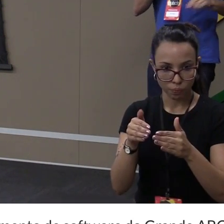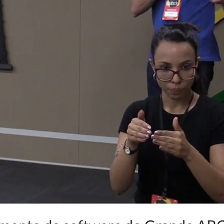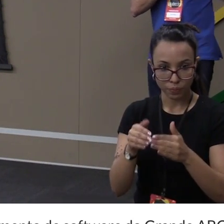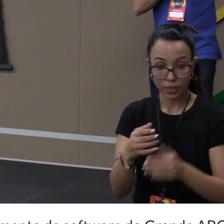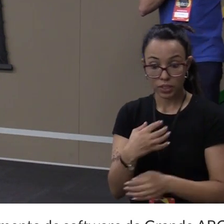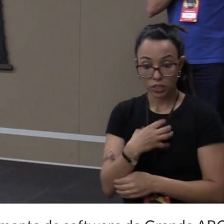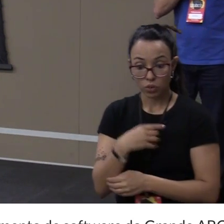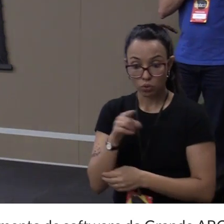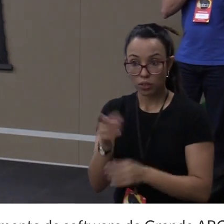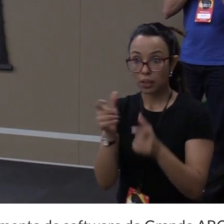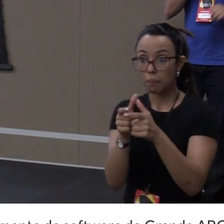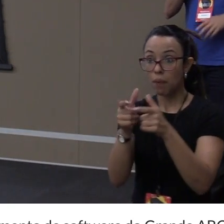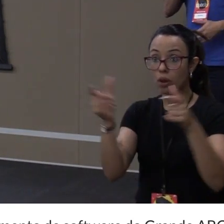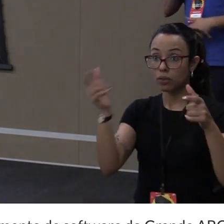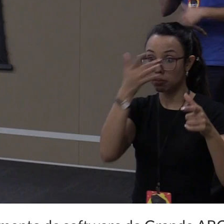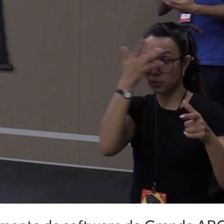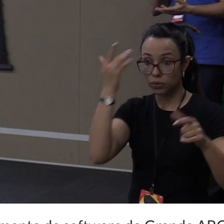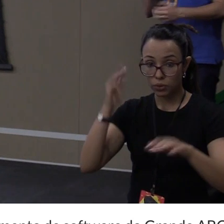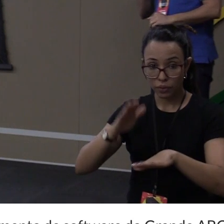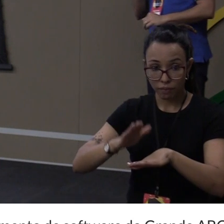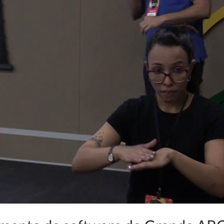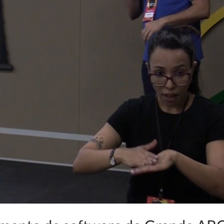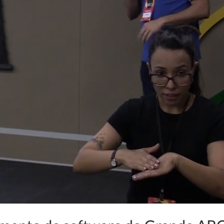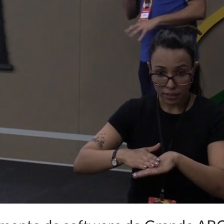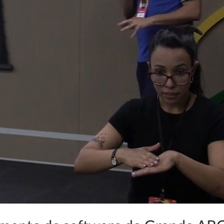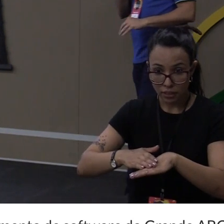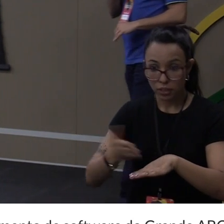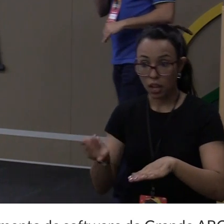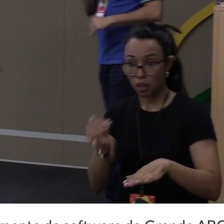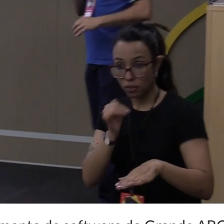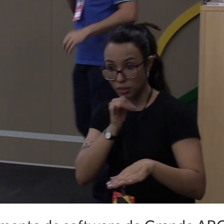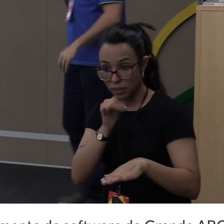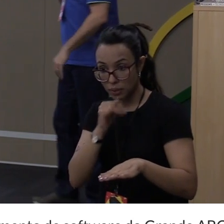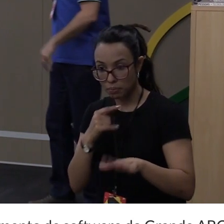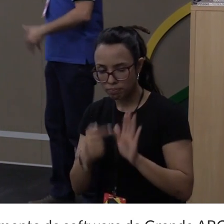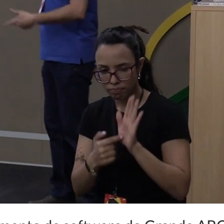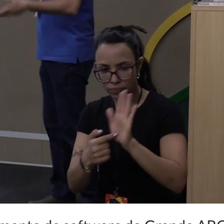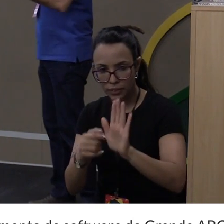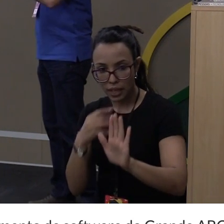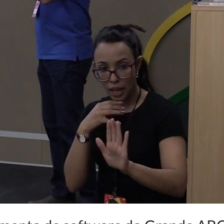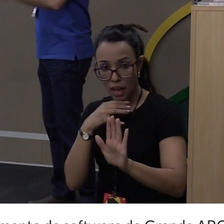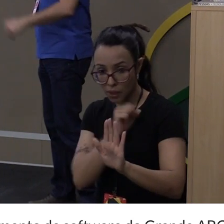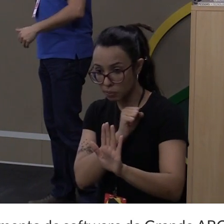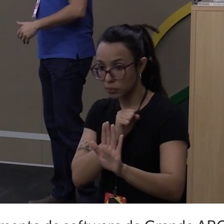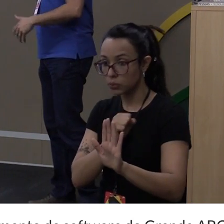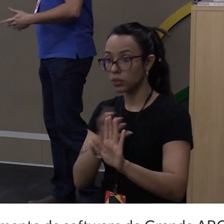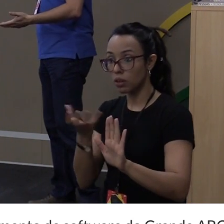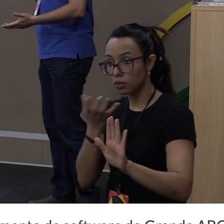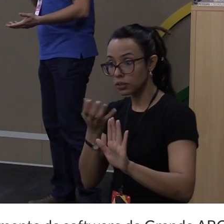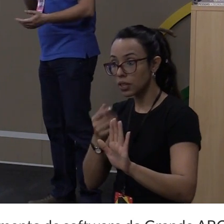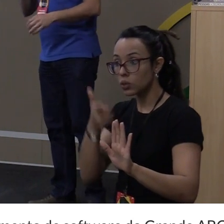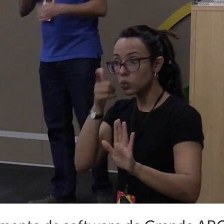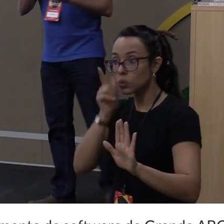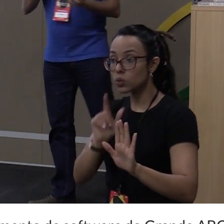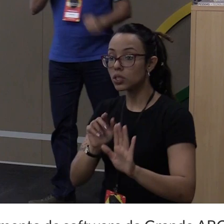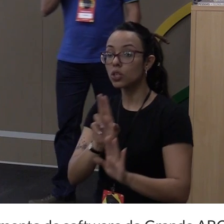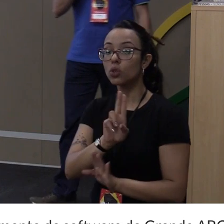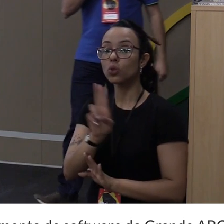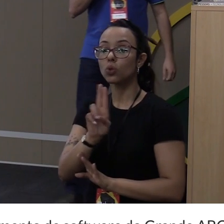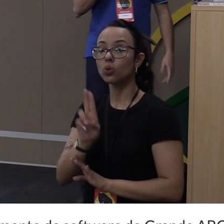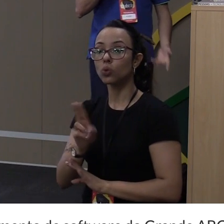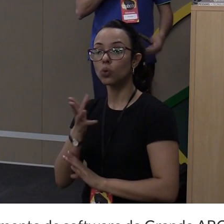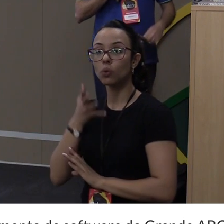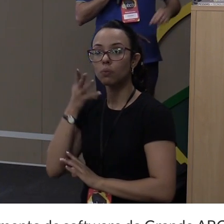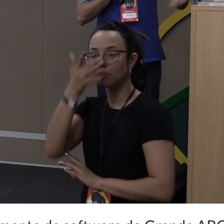maneira que a maioria das pessoas fazem. Então, eu vou mostrar um exemplo rápido. Eu quero obter os nomes dos palestrantes do ABC